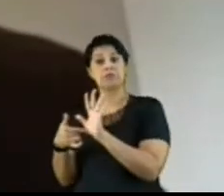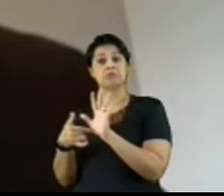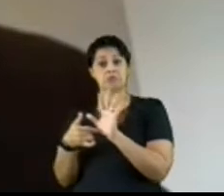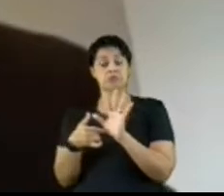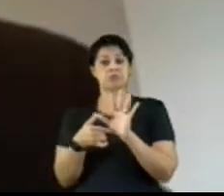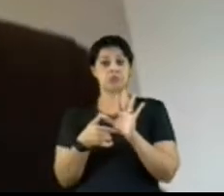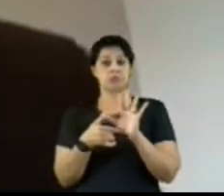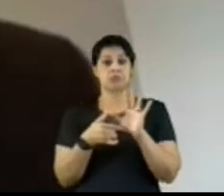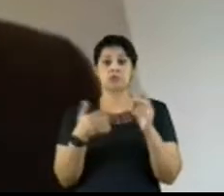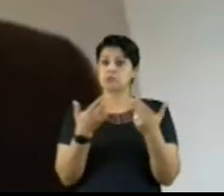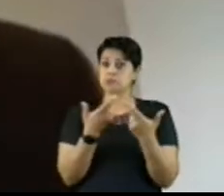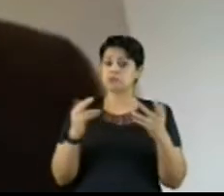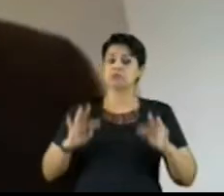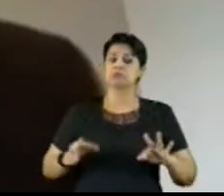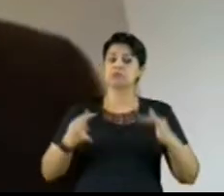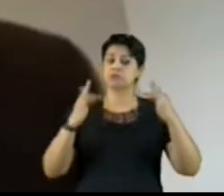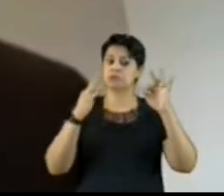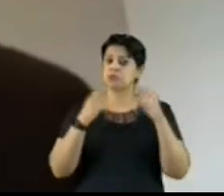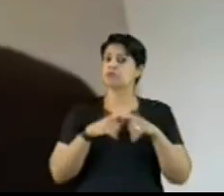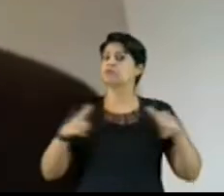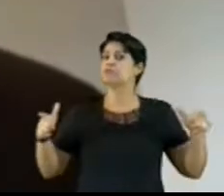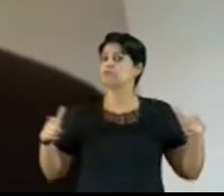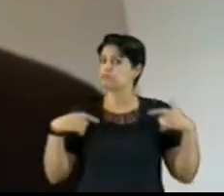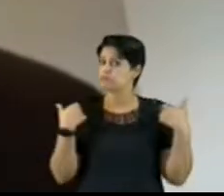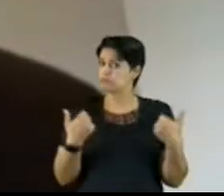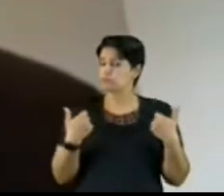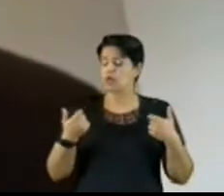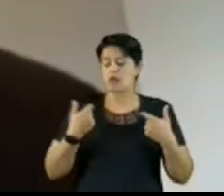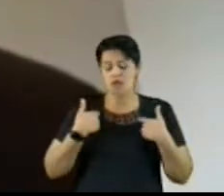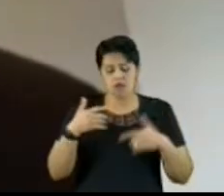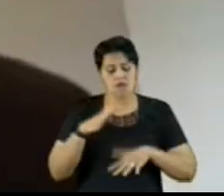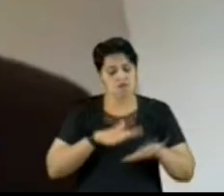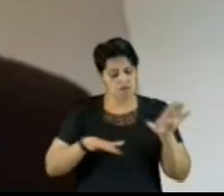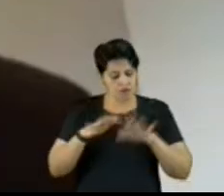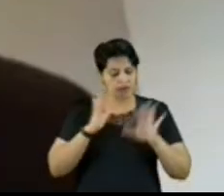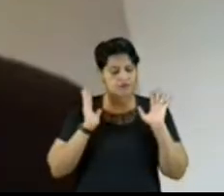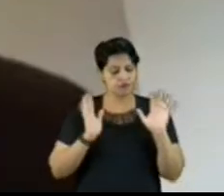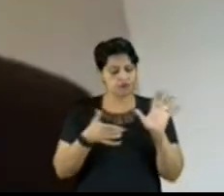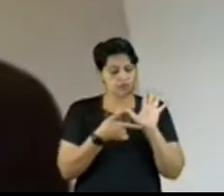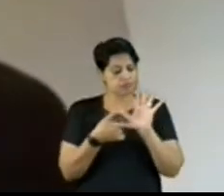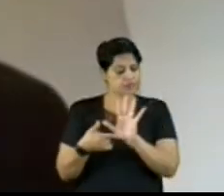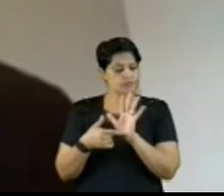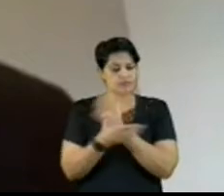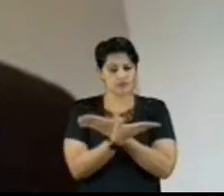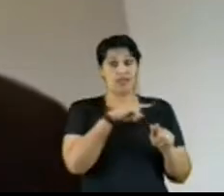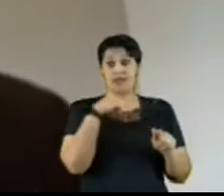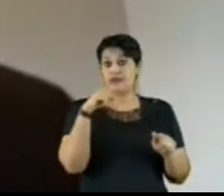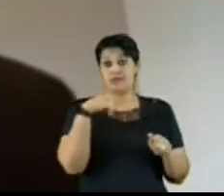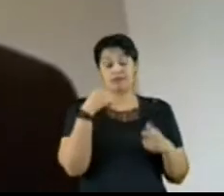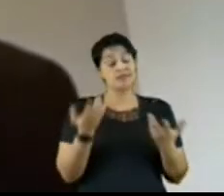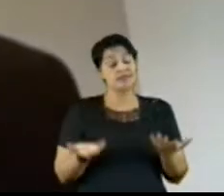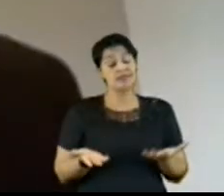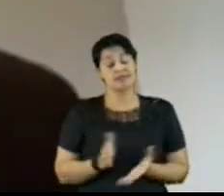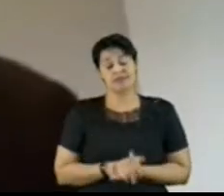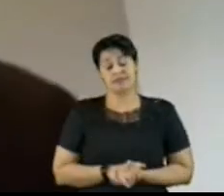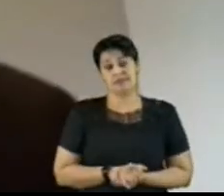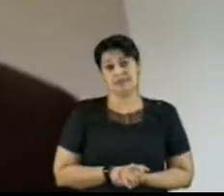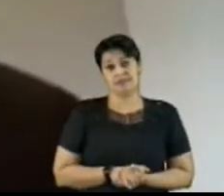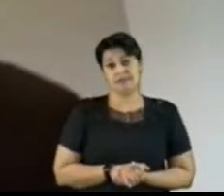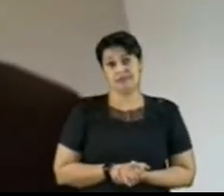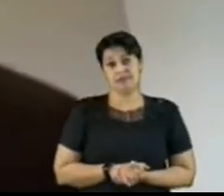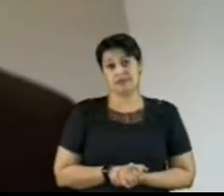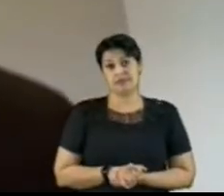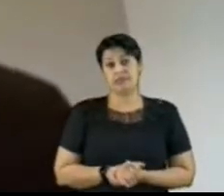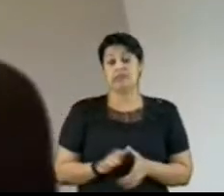relatório. tive o cuidado de apresentar este plenário naquela ocasião. Não posso, senhora